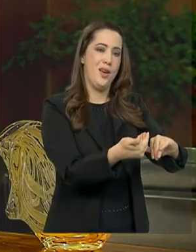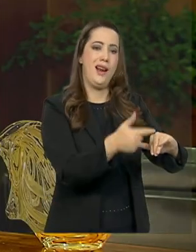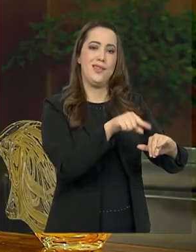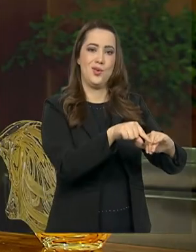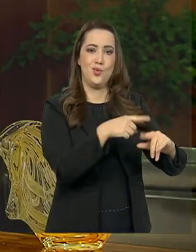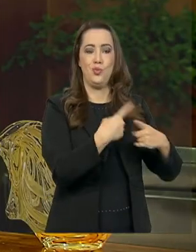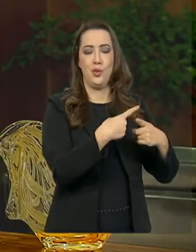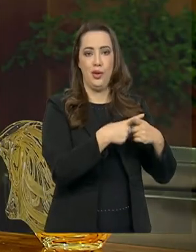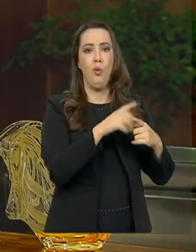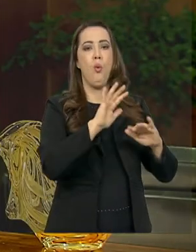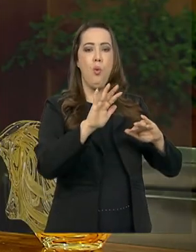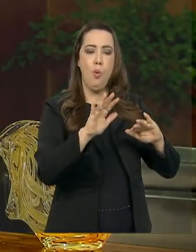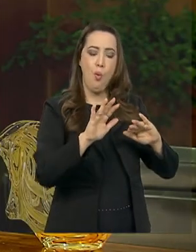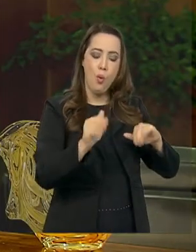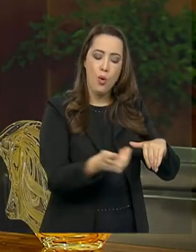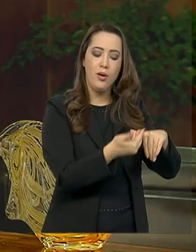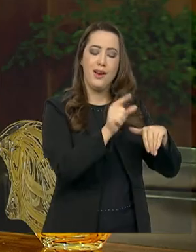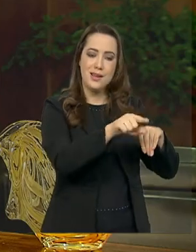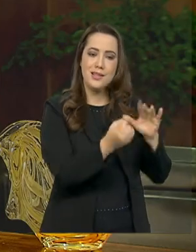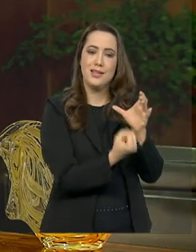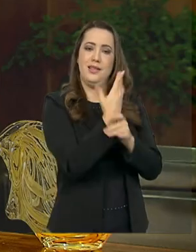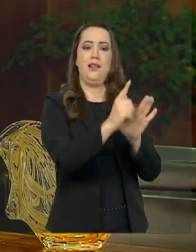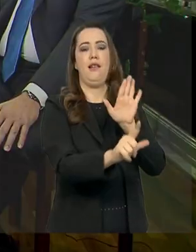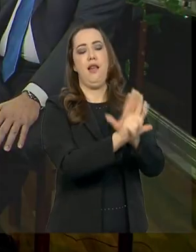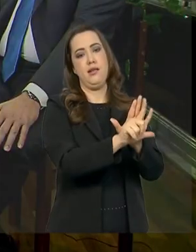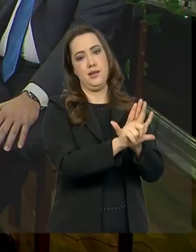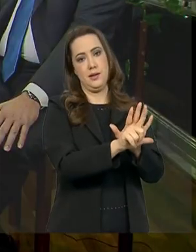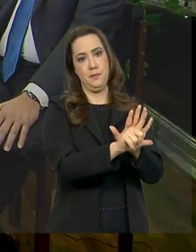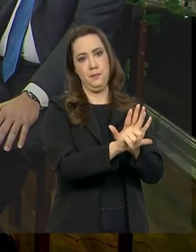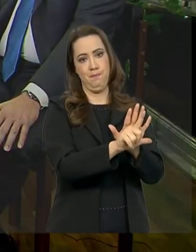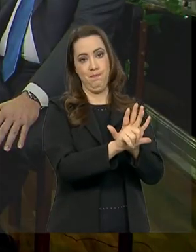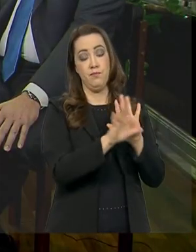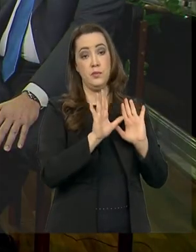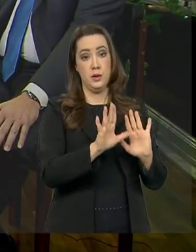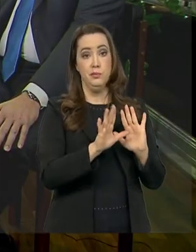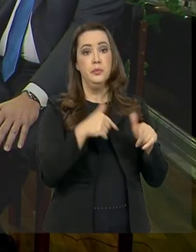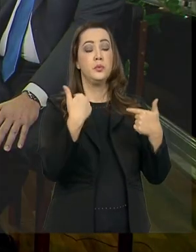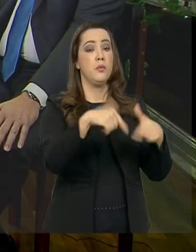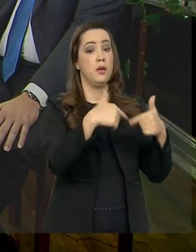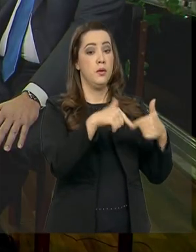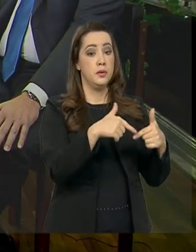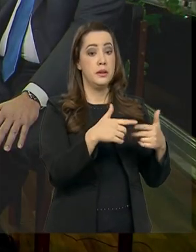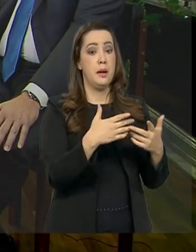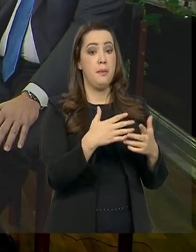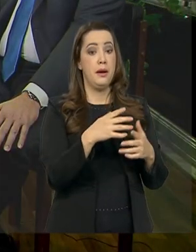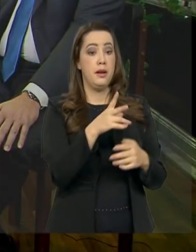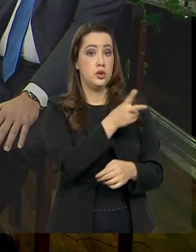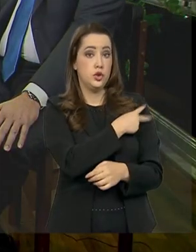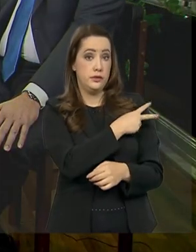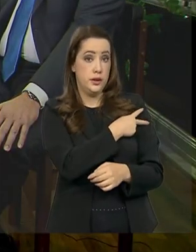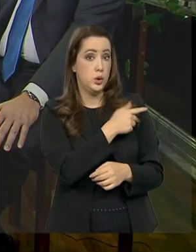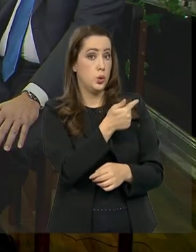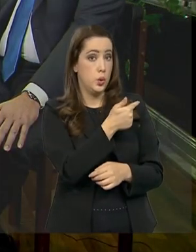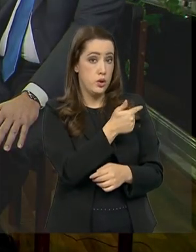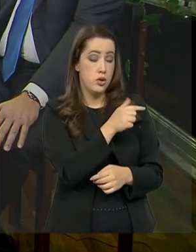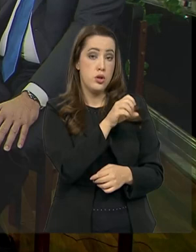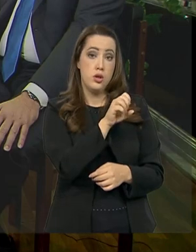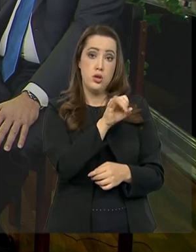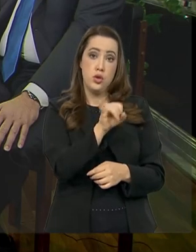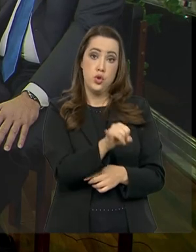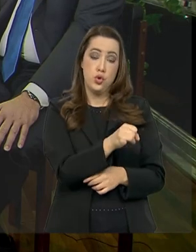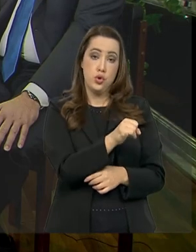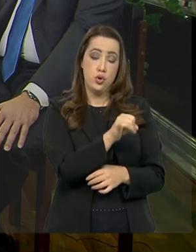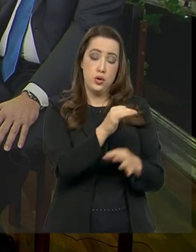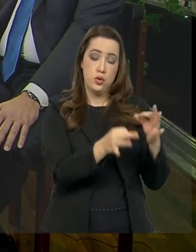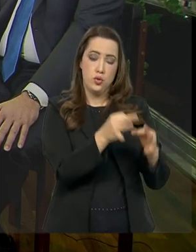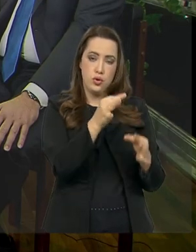legisla para que nós possamos implementar políticas públicas. O trabalho da subchefia jurídica é, após debatido o mérito da proposta com